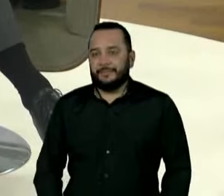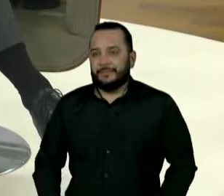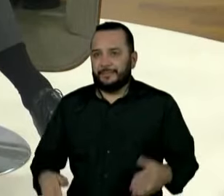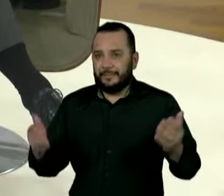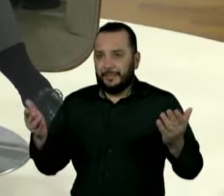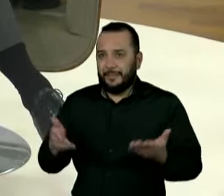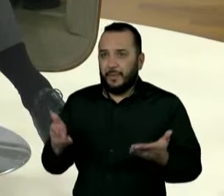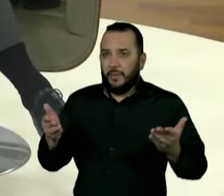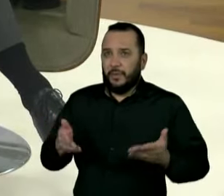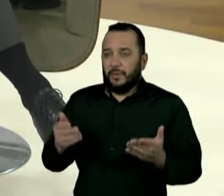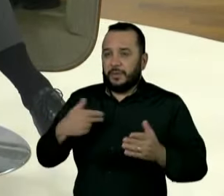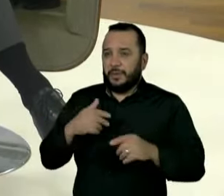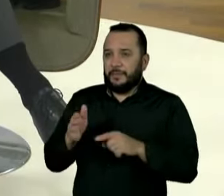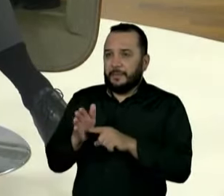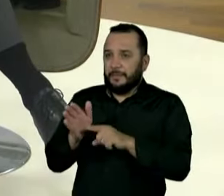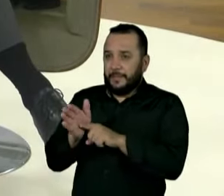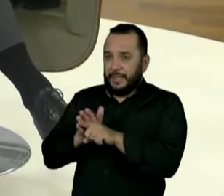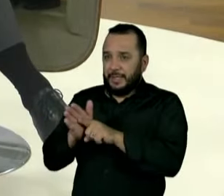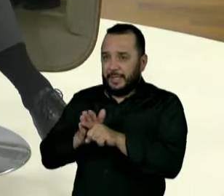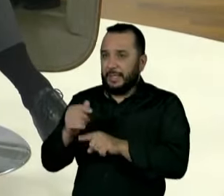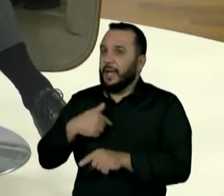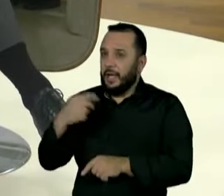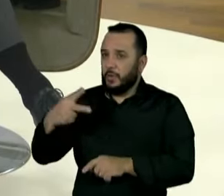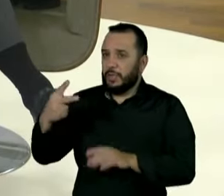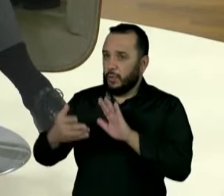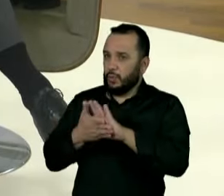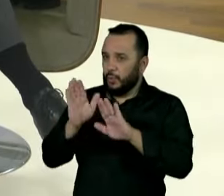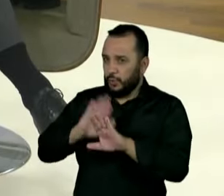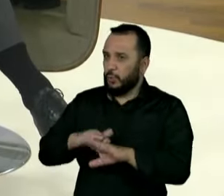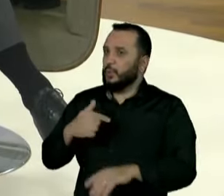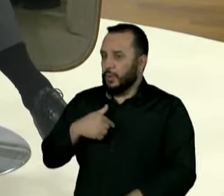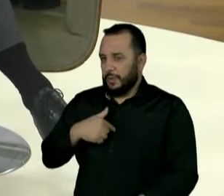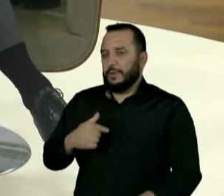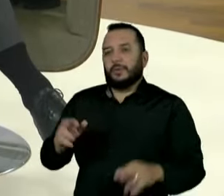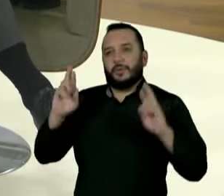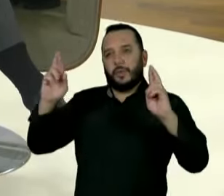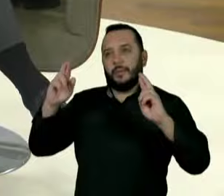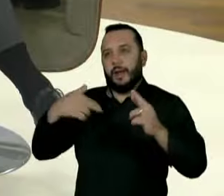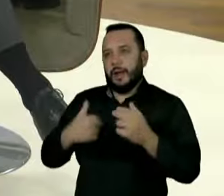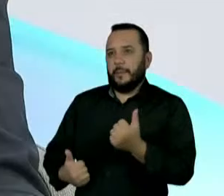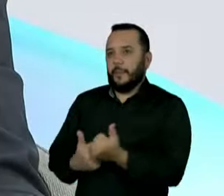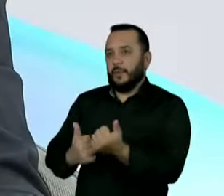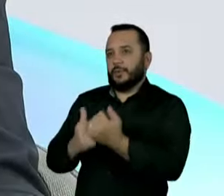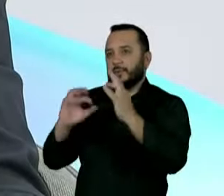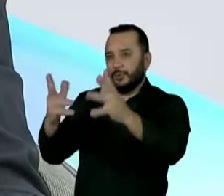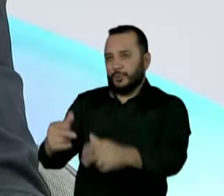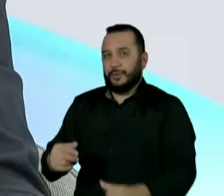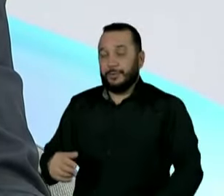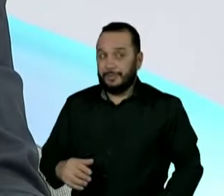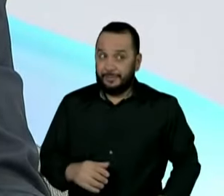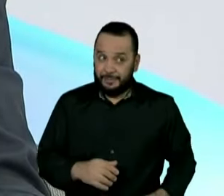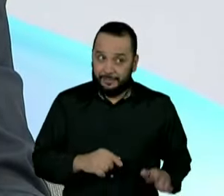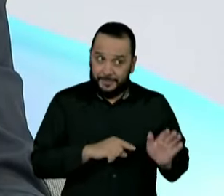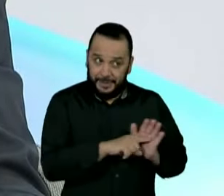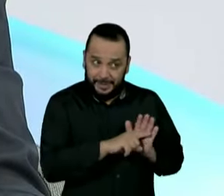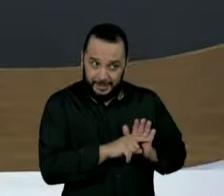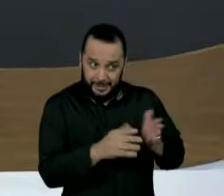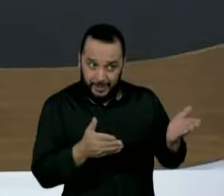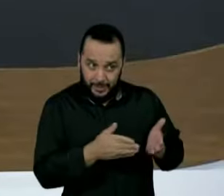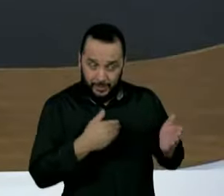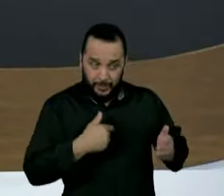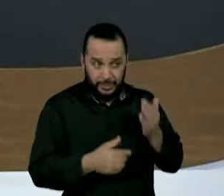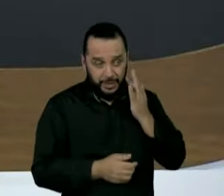hoje, pelo menos hoje, pelas pesquisas, eu estaria no segundo turno. Espero ter o apoio de todos no segundo turno. Pelas pesquisas, hoje, o